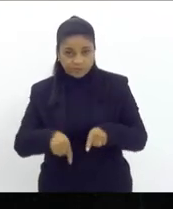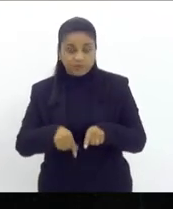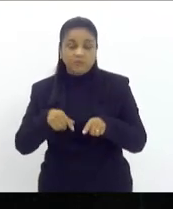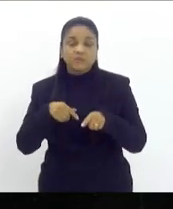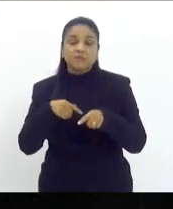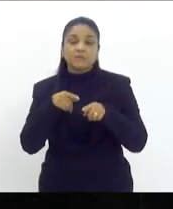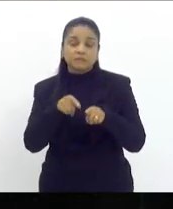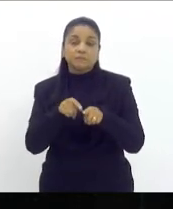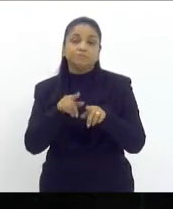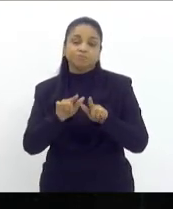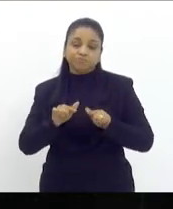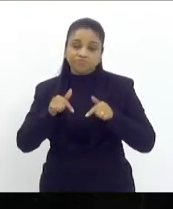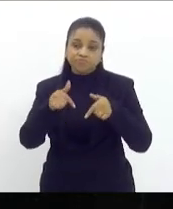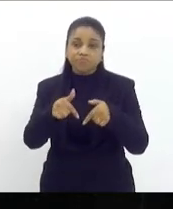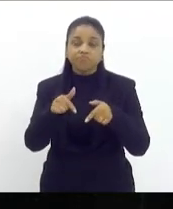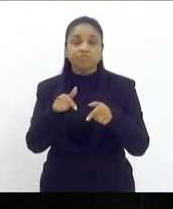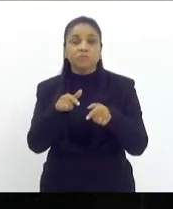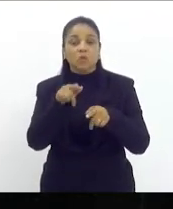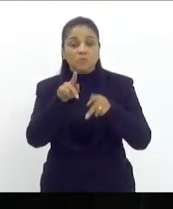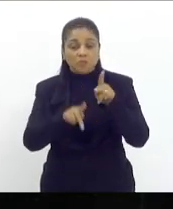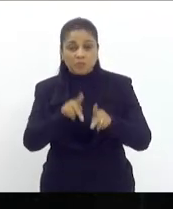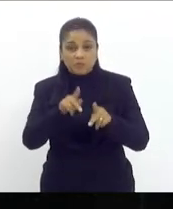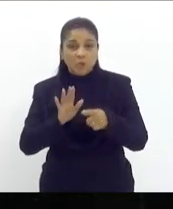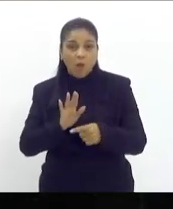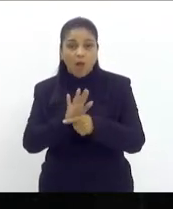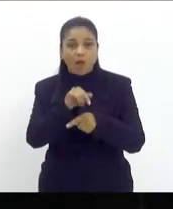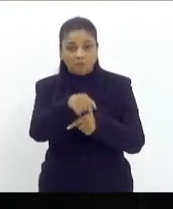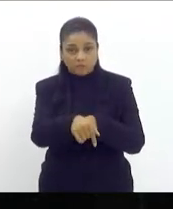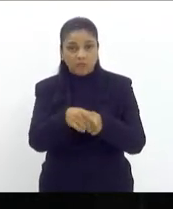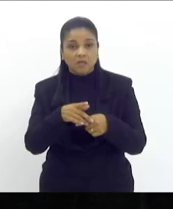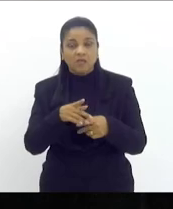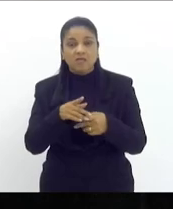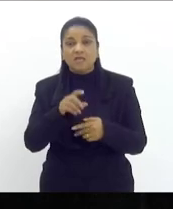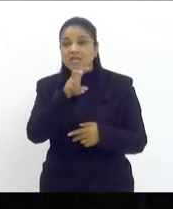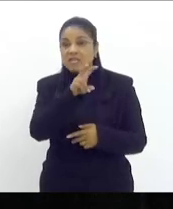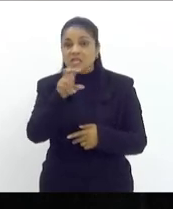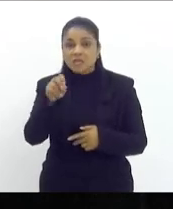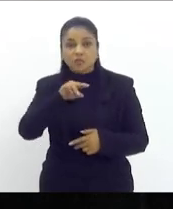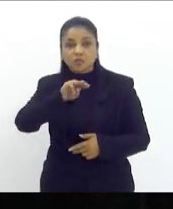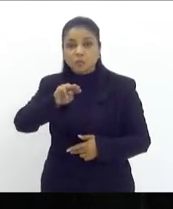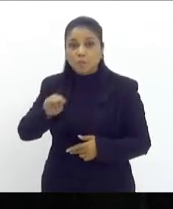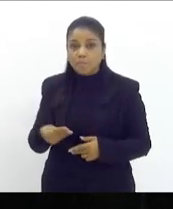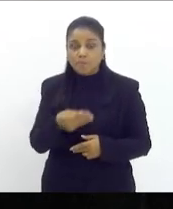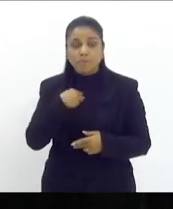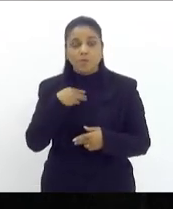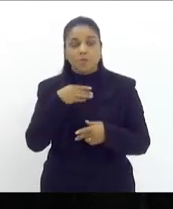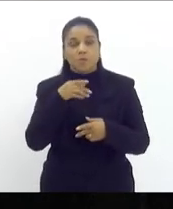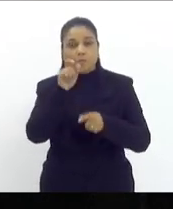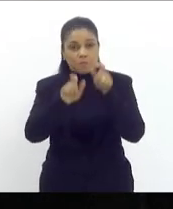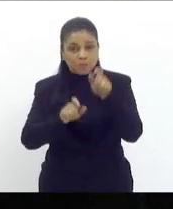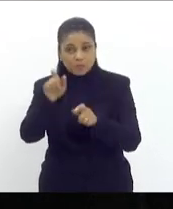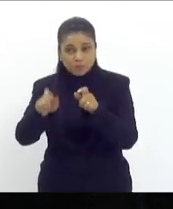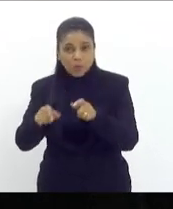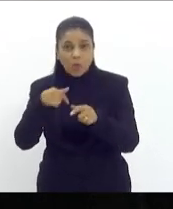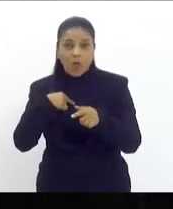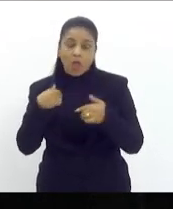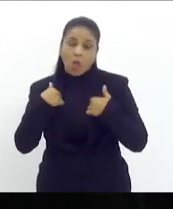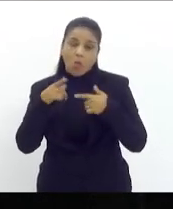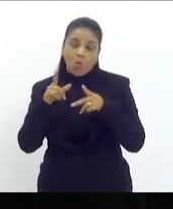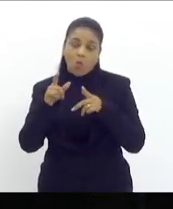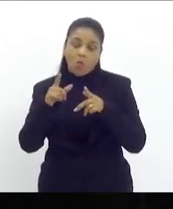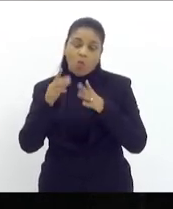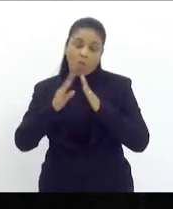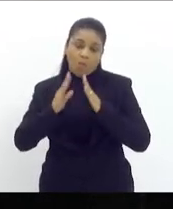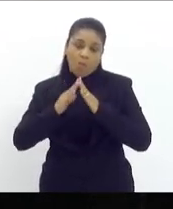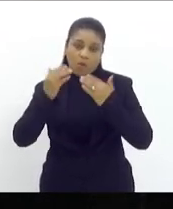meritiense é inadmissível uma cidade com cerca de 500 mil habitantes ter uma UPA eu estou em Petrópolis a gente tem 307 mil habitantes